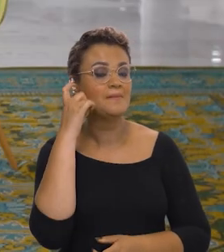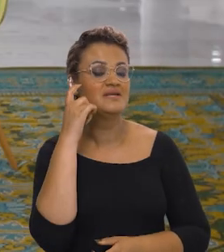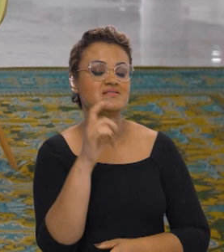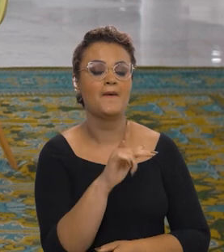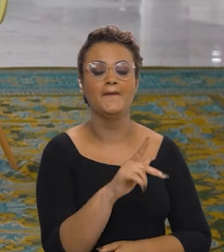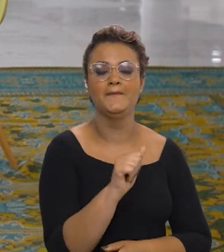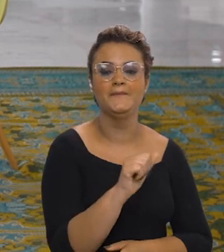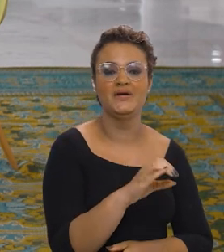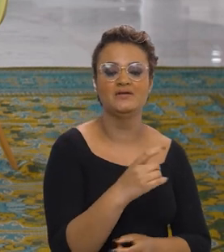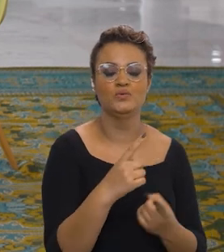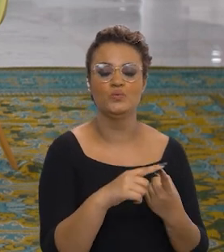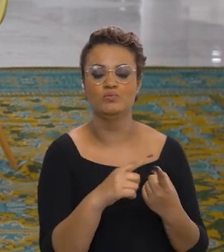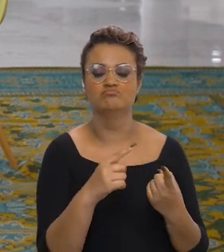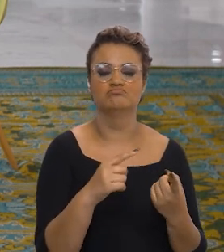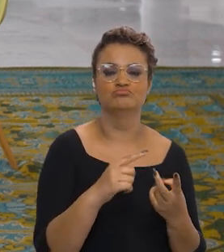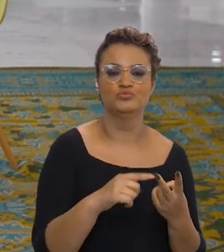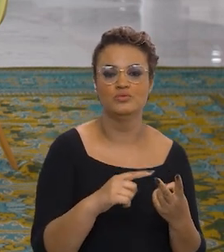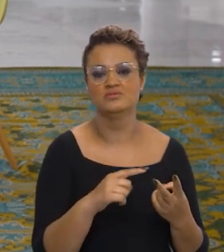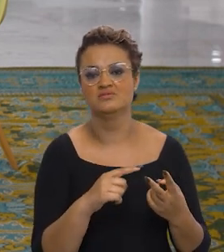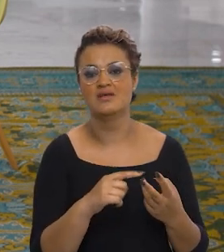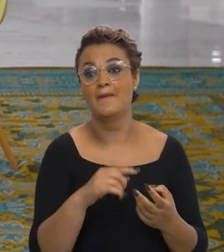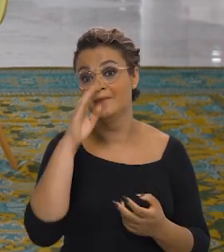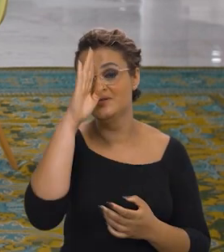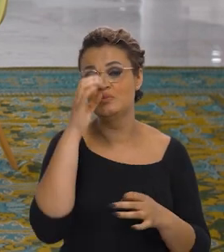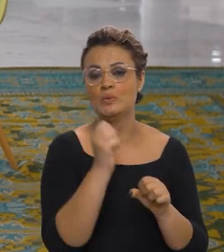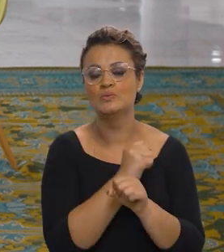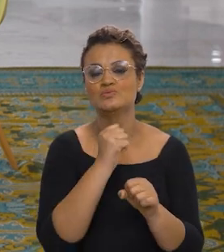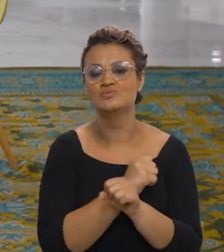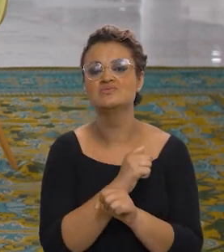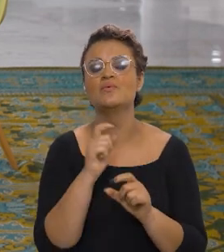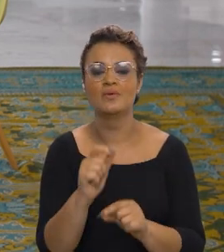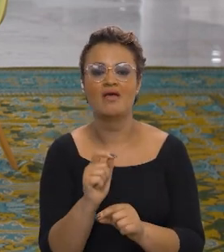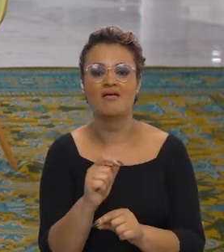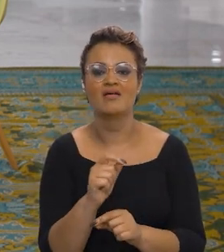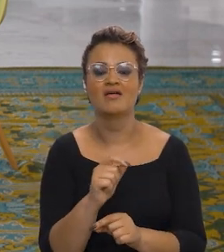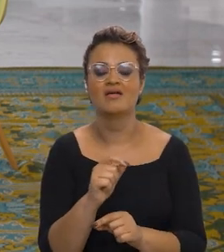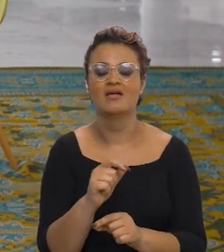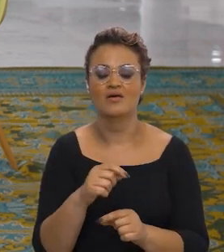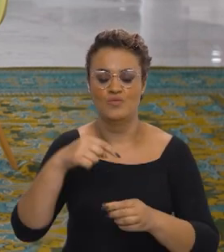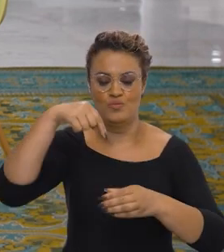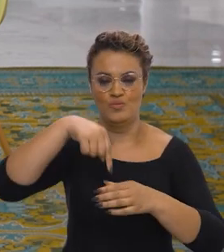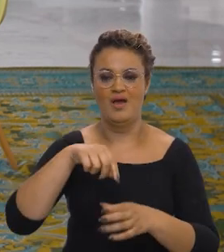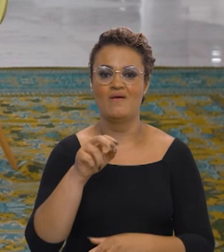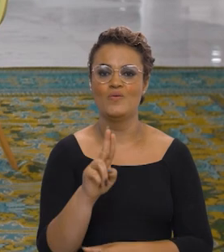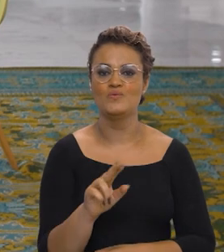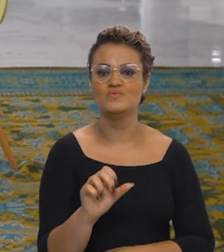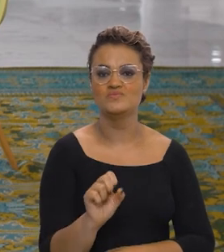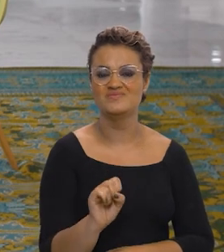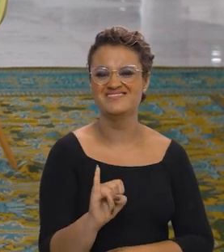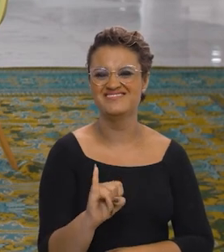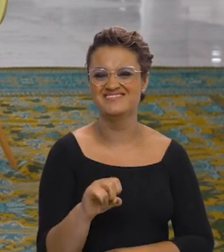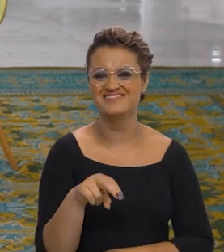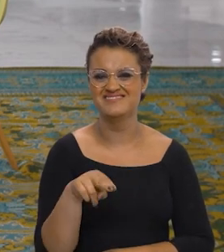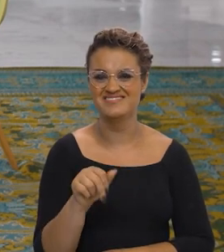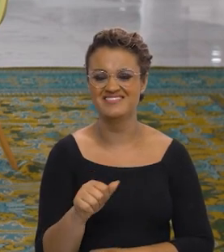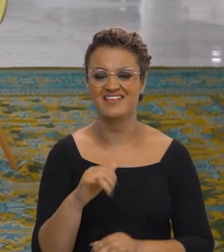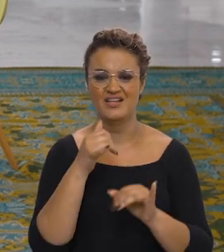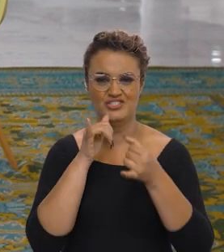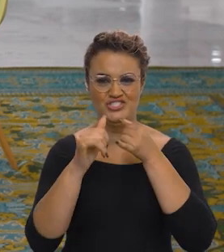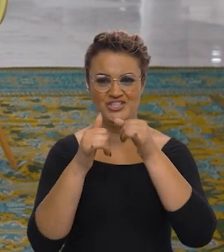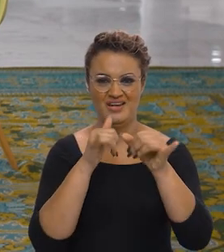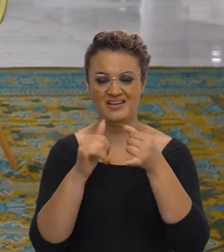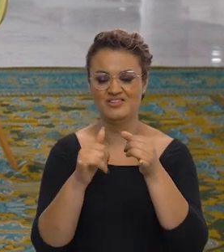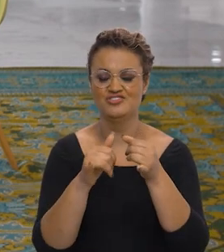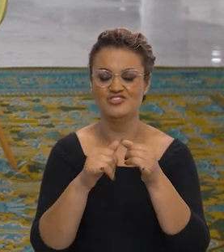você pegasse lá o PAC 1, o PAC 2, as principais obras eram grandes usinas hidrelétricas. Agora já falamos